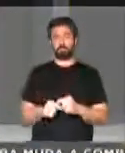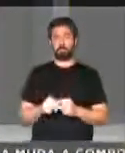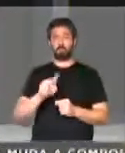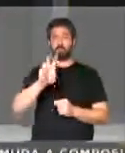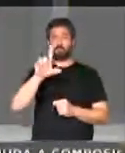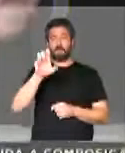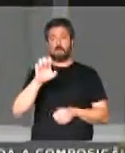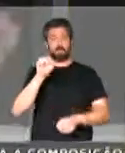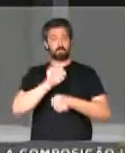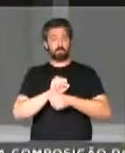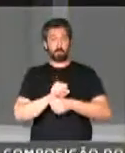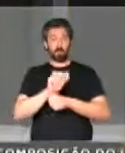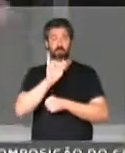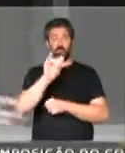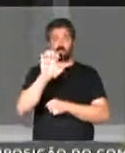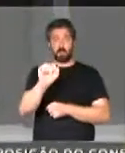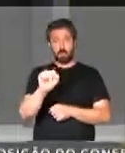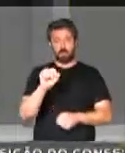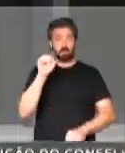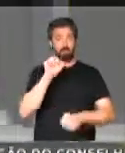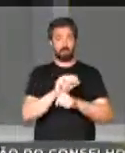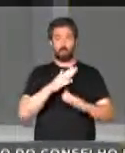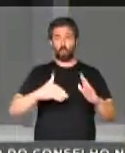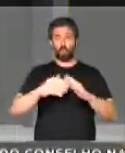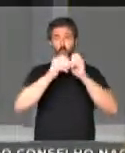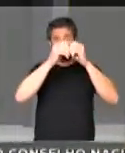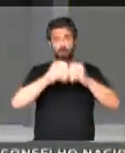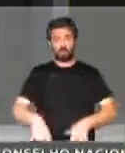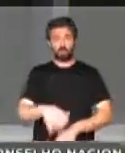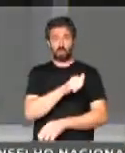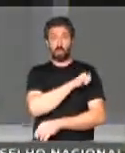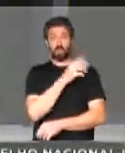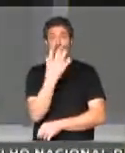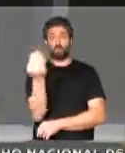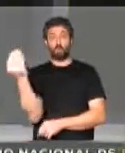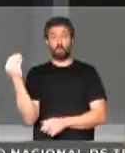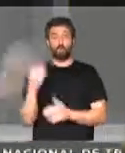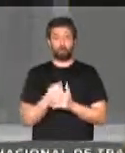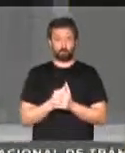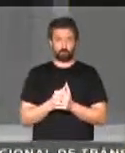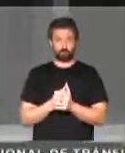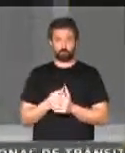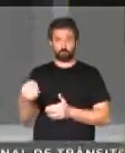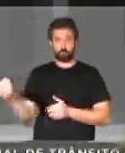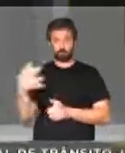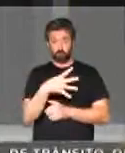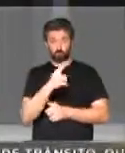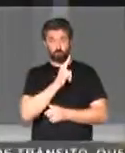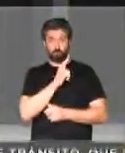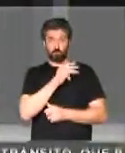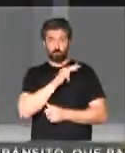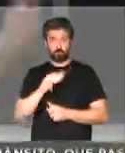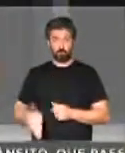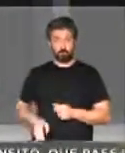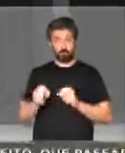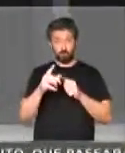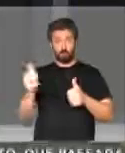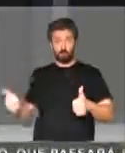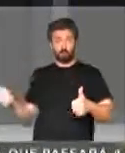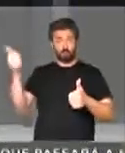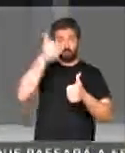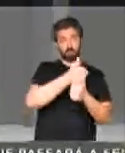paralisou FIES, paralisou e prejudicou milhões de estudantes universitários. O novo ministro da Educação,